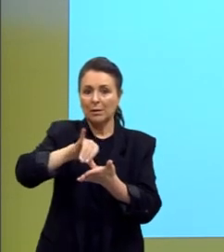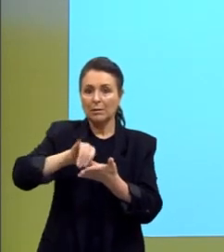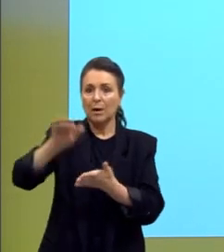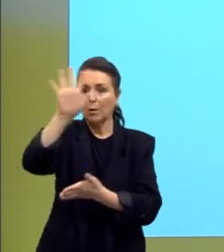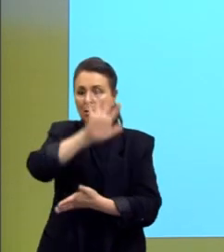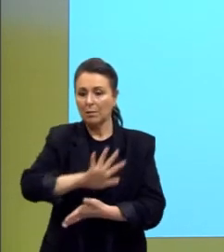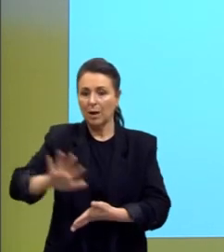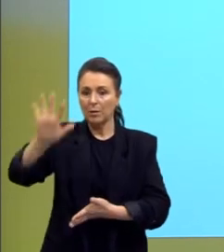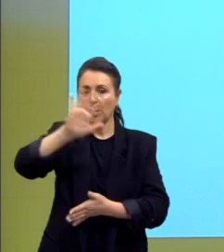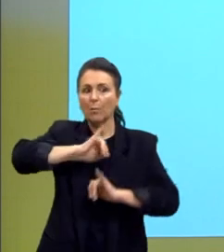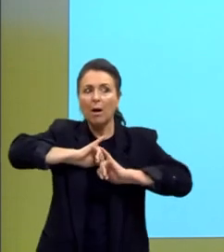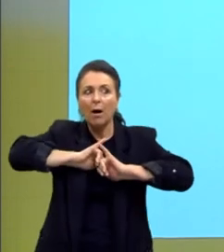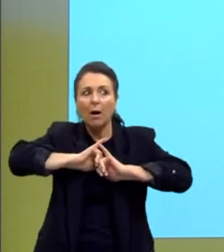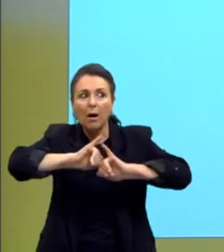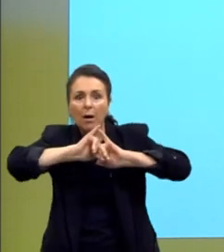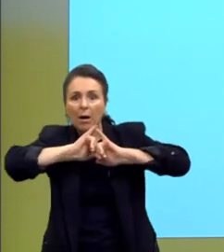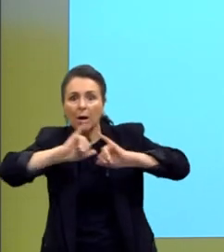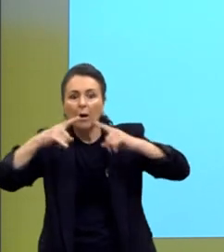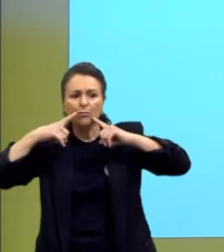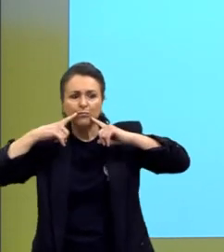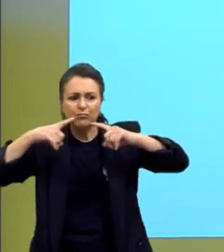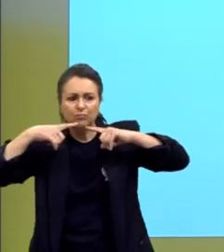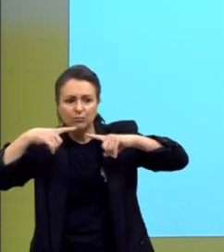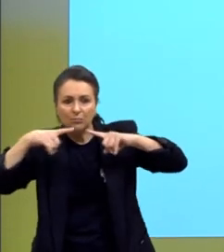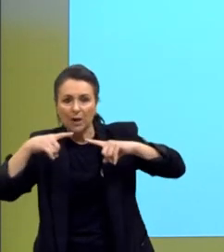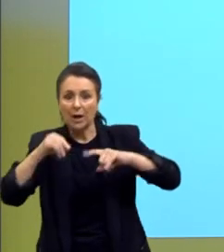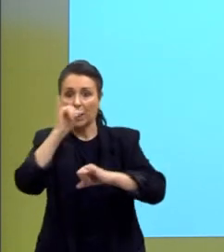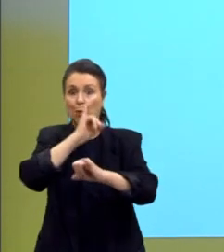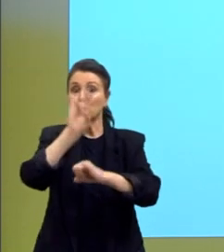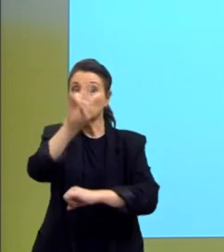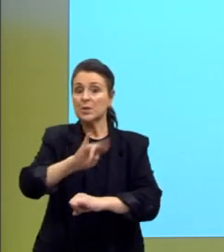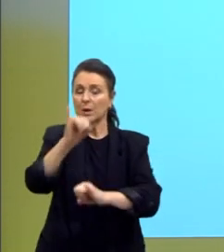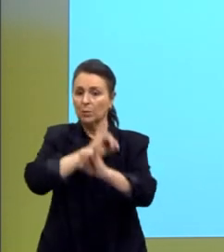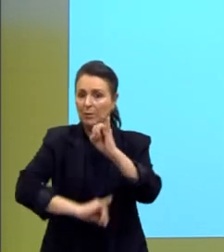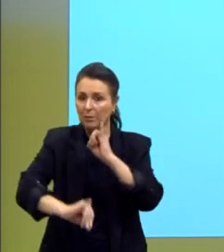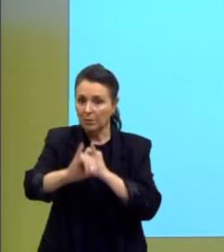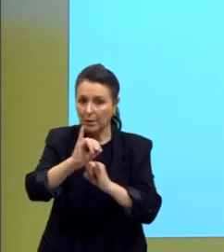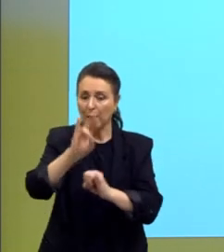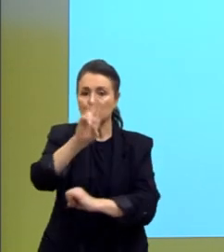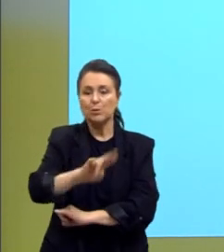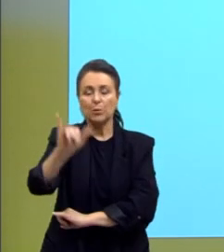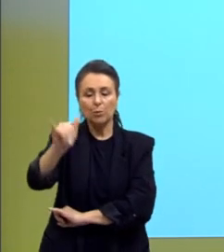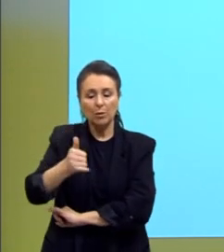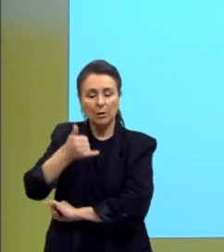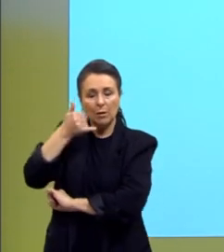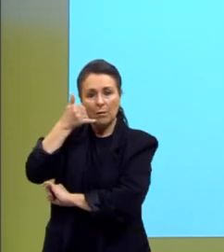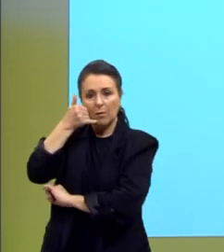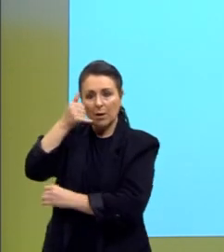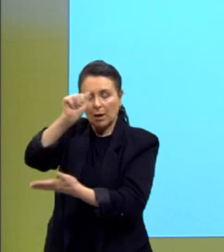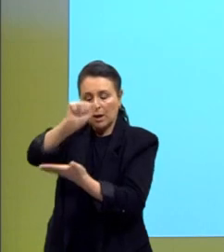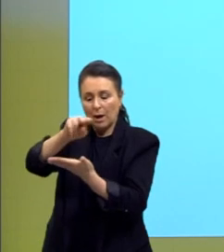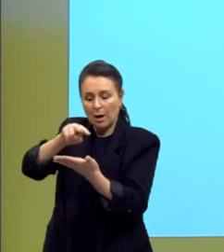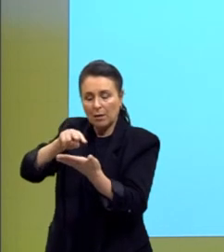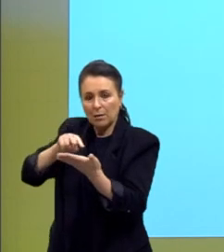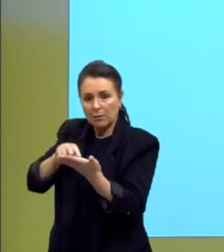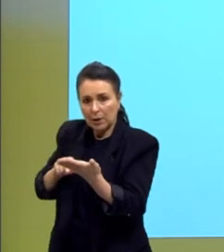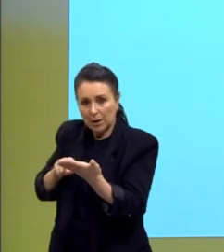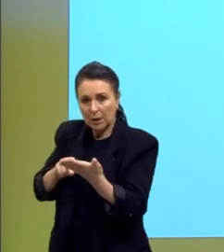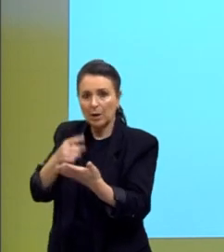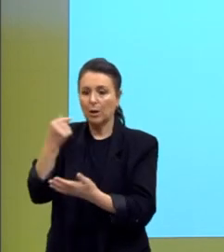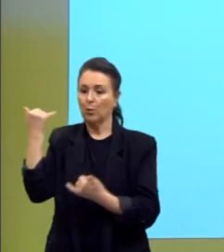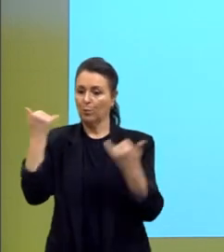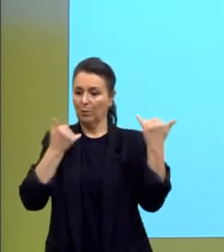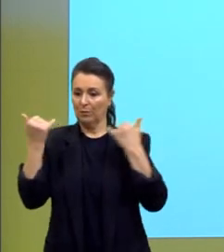para denúncias de Paz, via internet ou Telefonema, que avaliem determinada informação